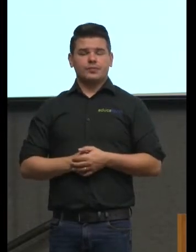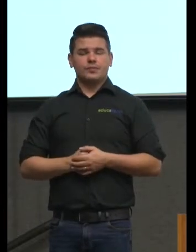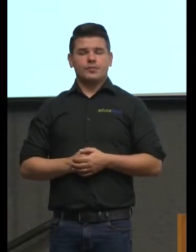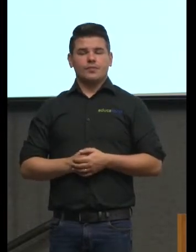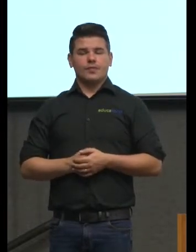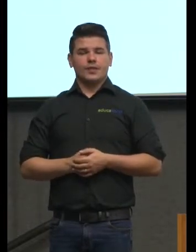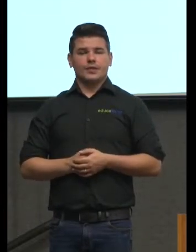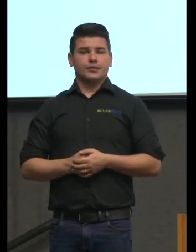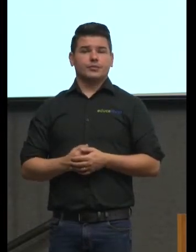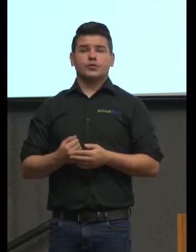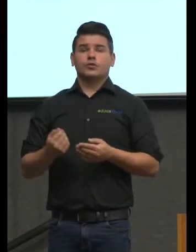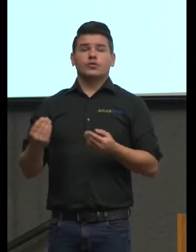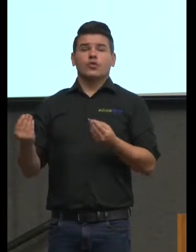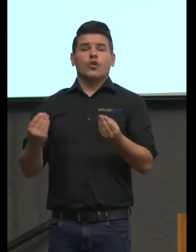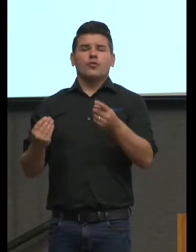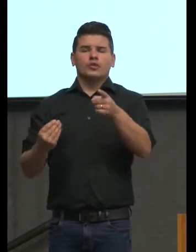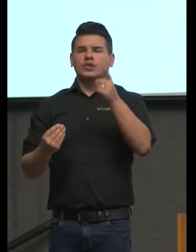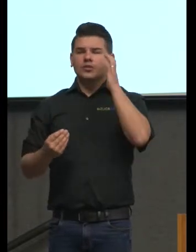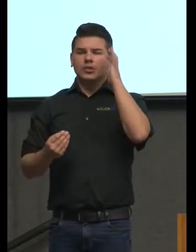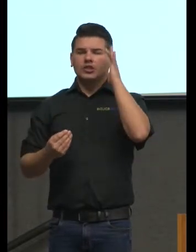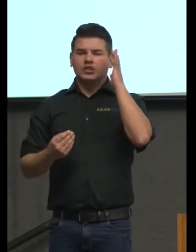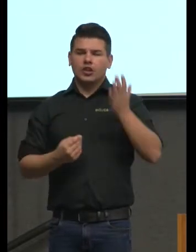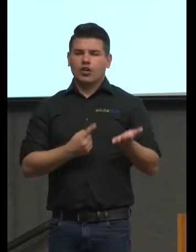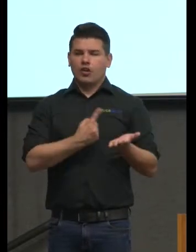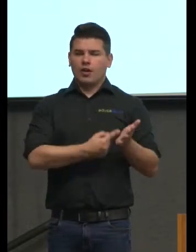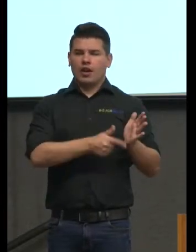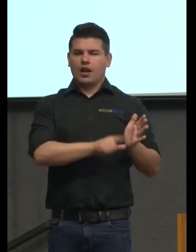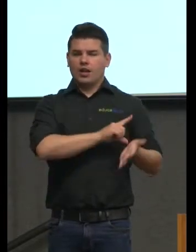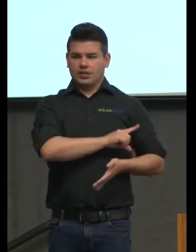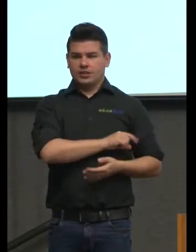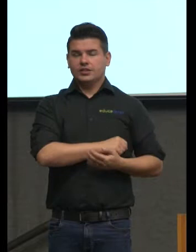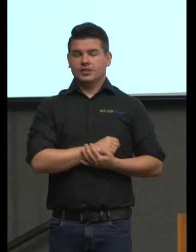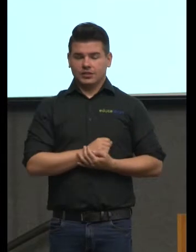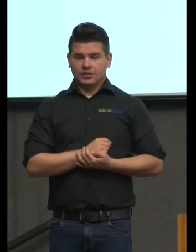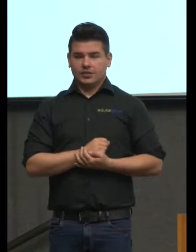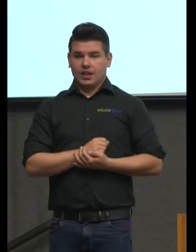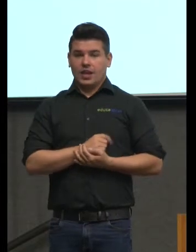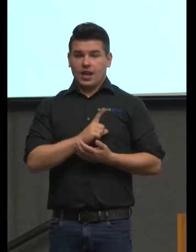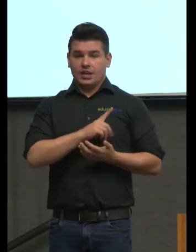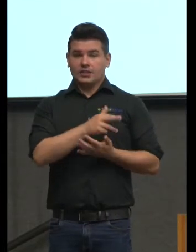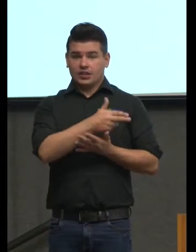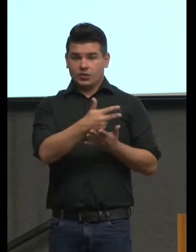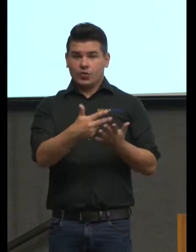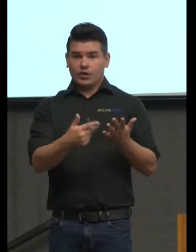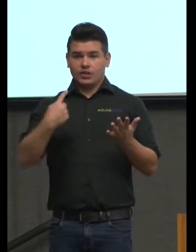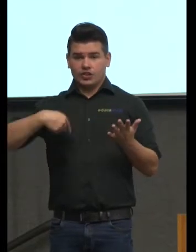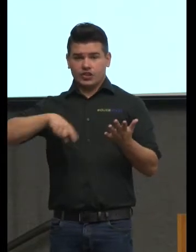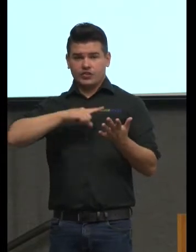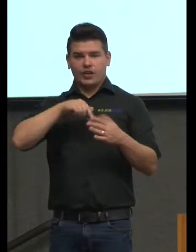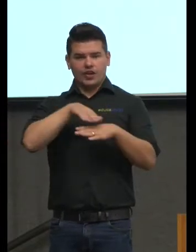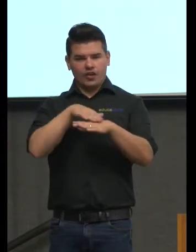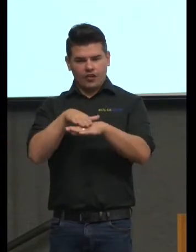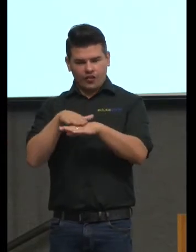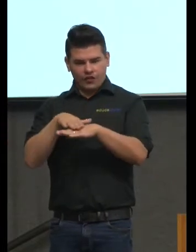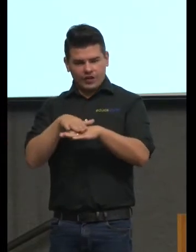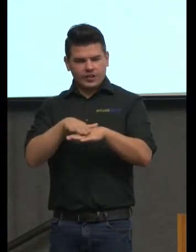como é que você julga então são essas coisas que nós vamos conversar aí e